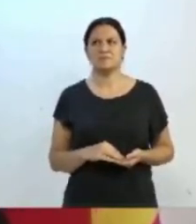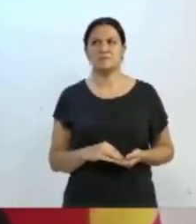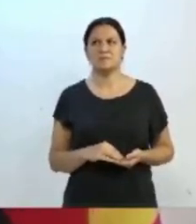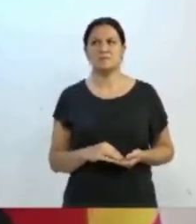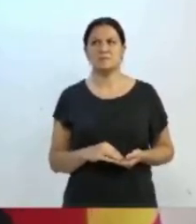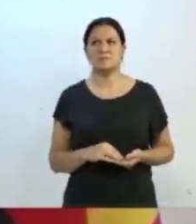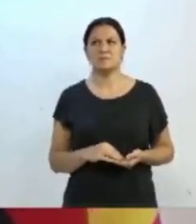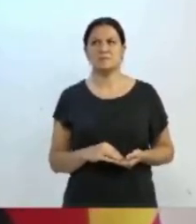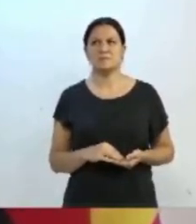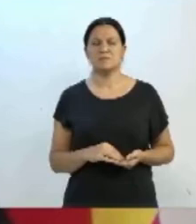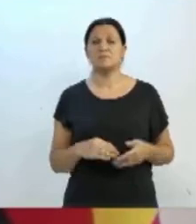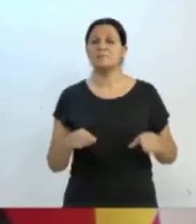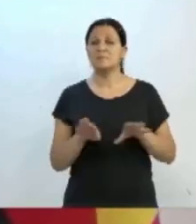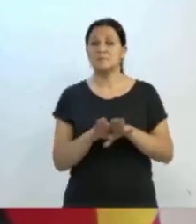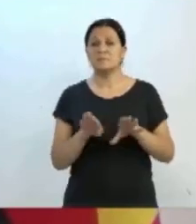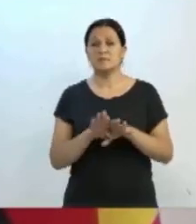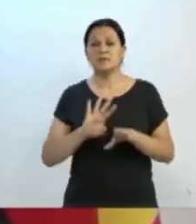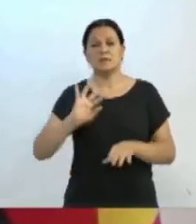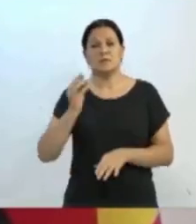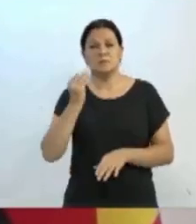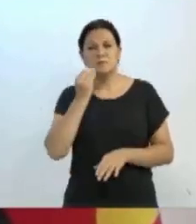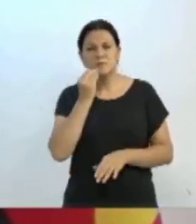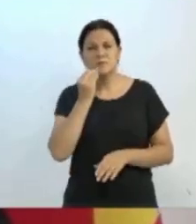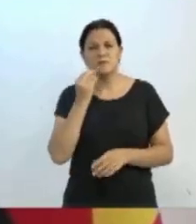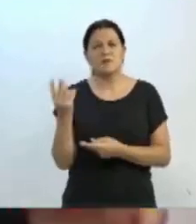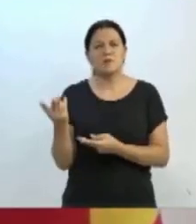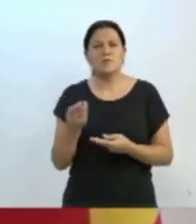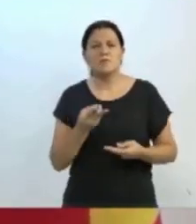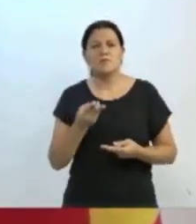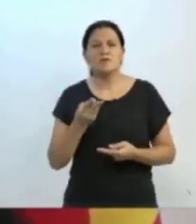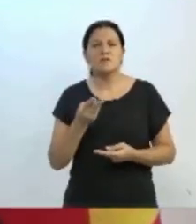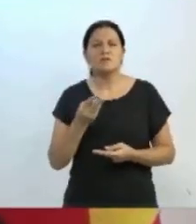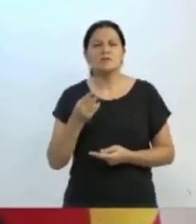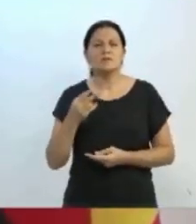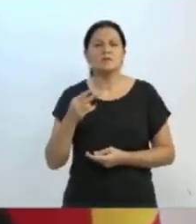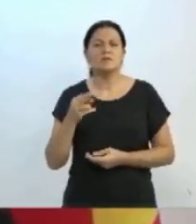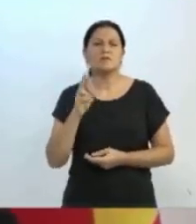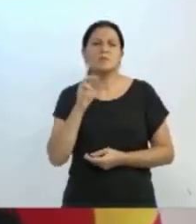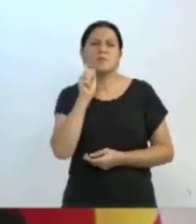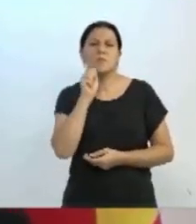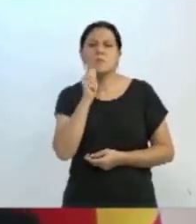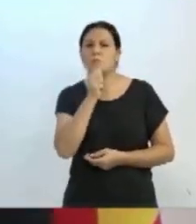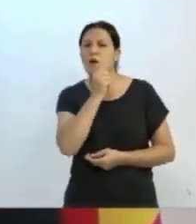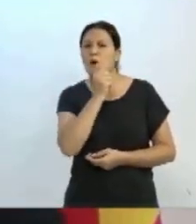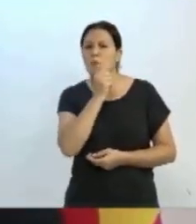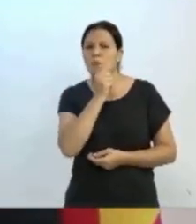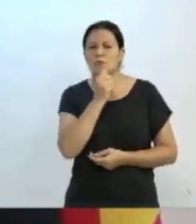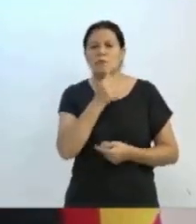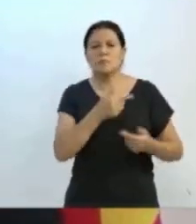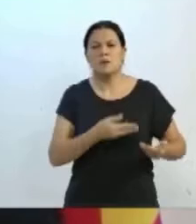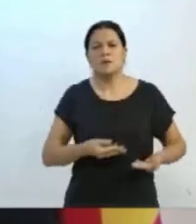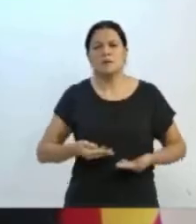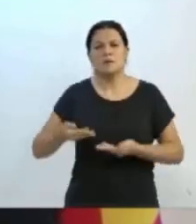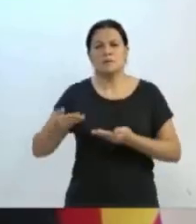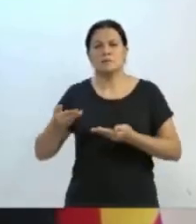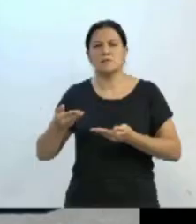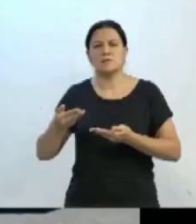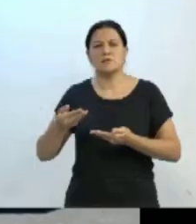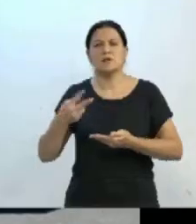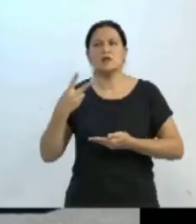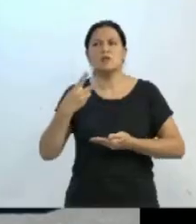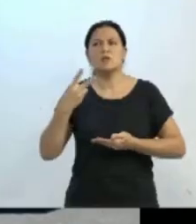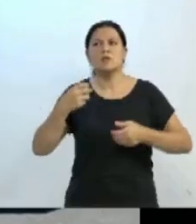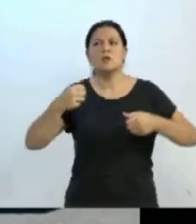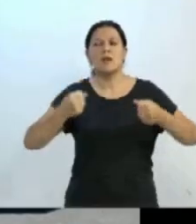visita e o convite do deputado Ricardo Alba. Mais parlamentares estavam lá para entrega de duas viaturas